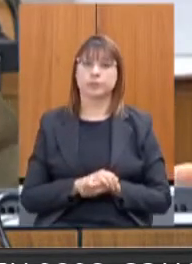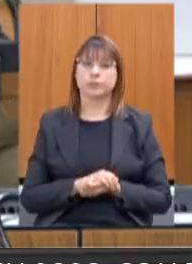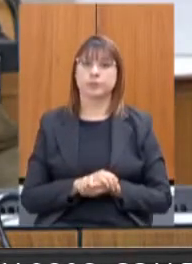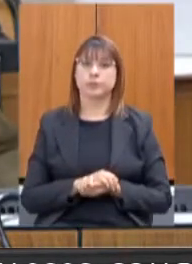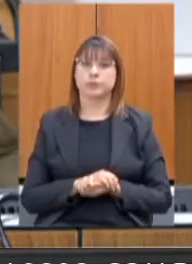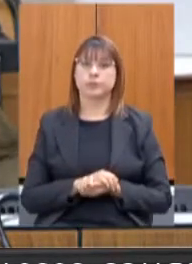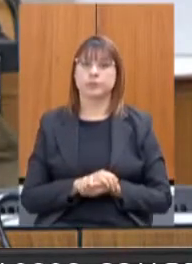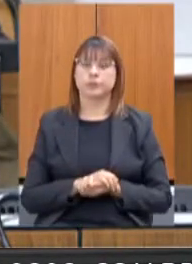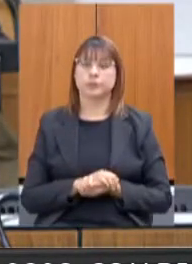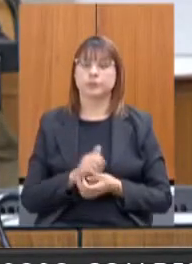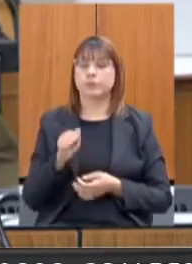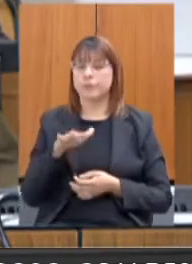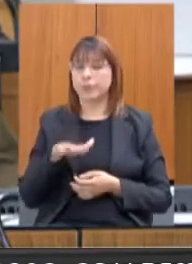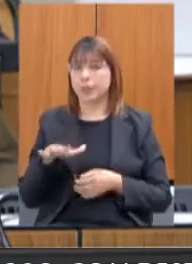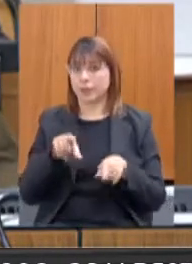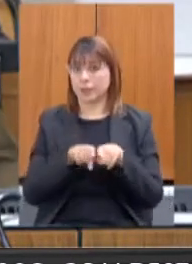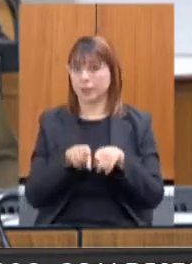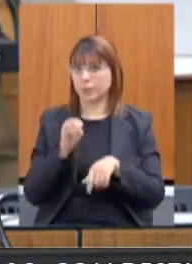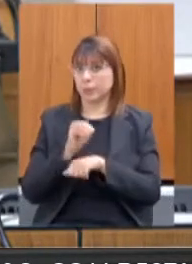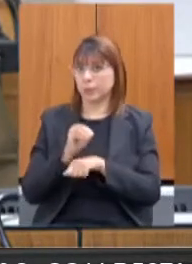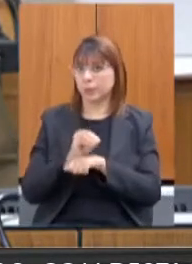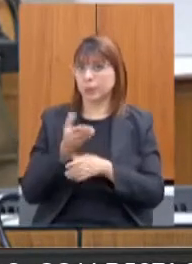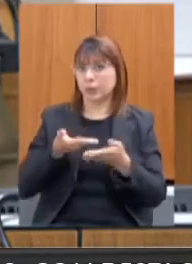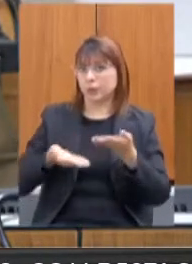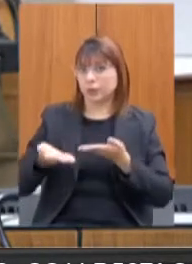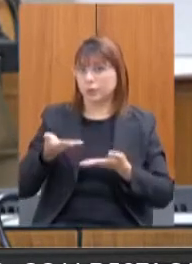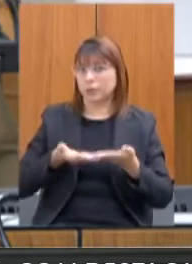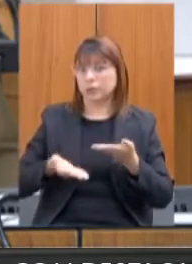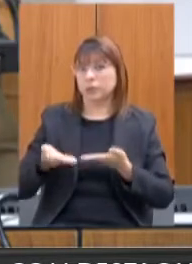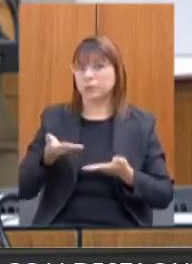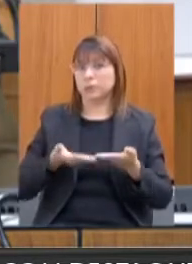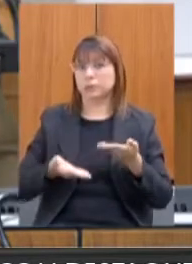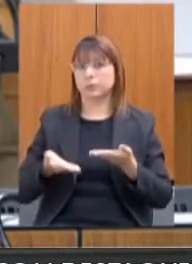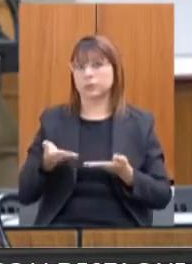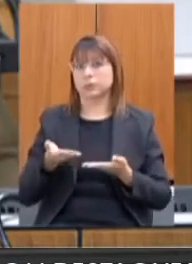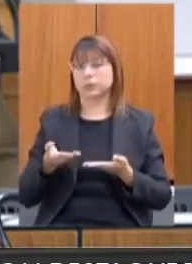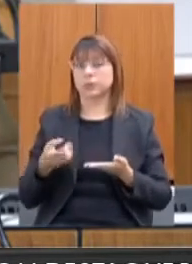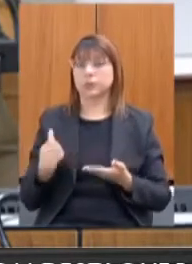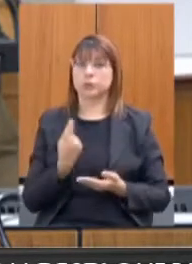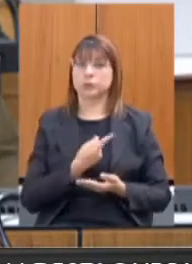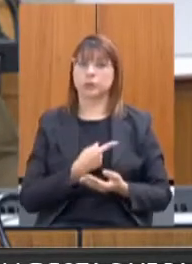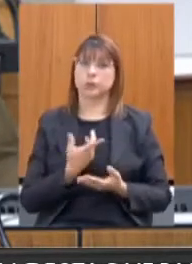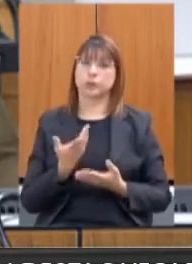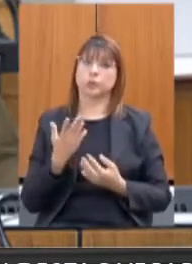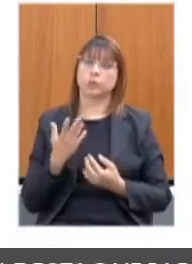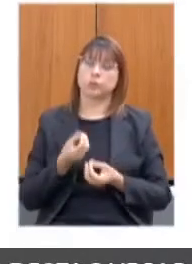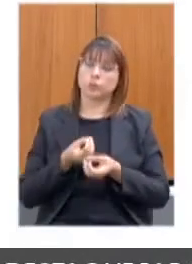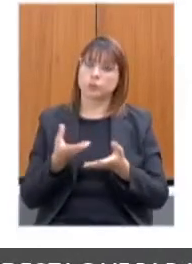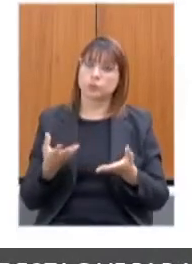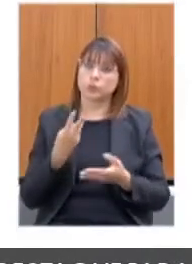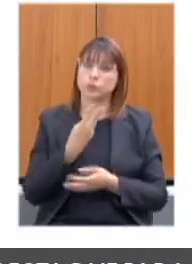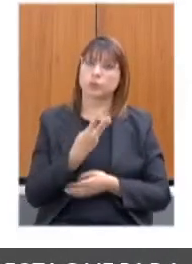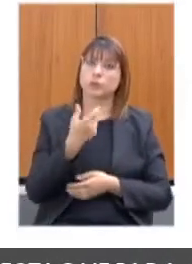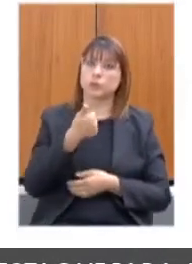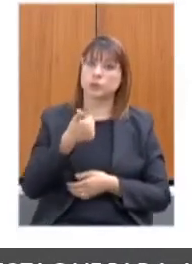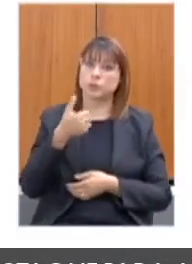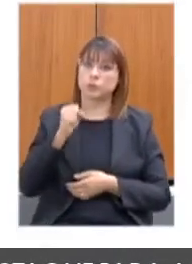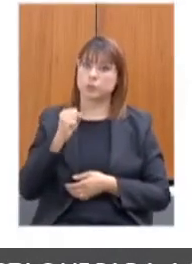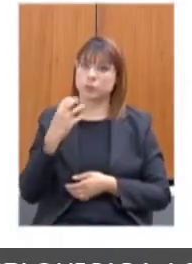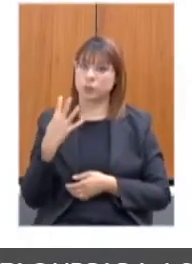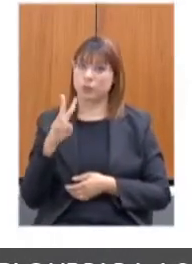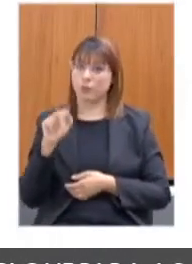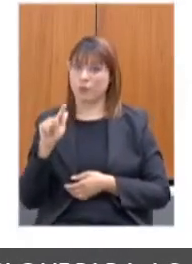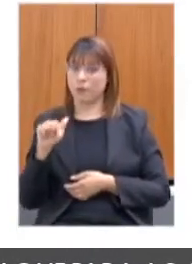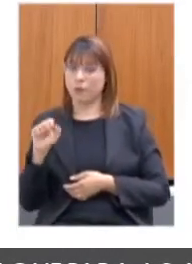Na área também do cuidado e tratamento, nós disponibilizamos 3.184 vagas